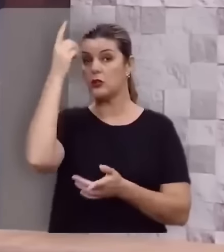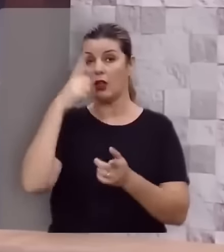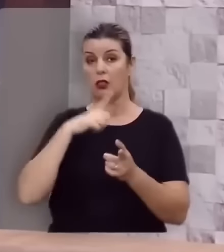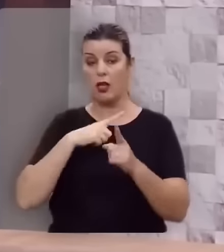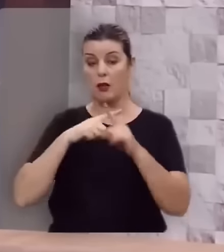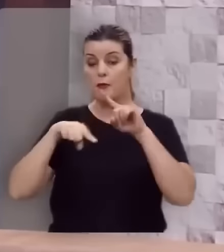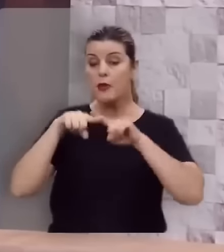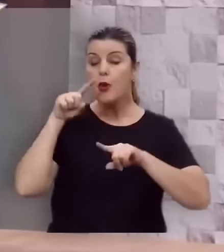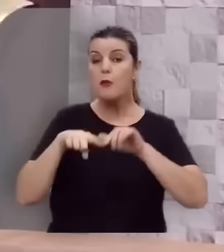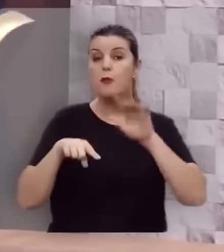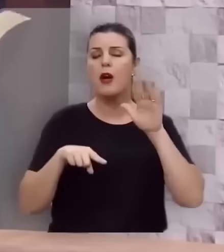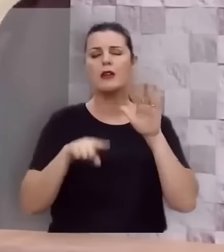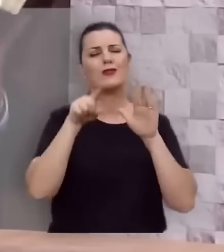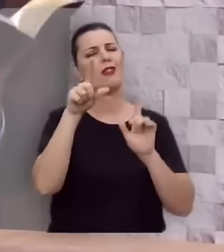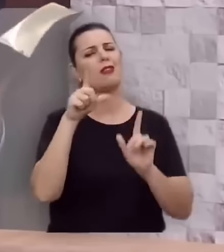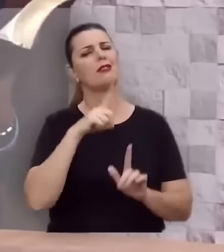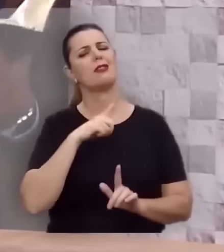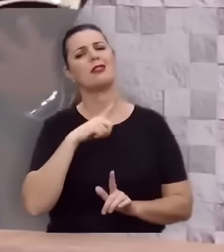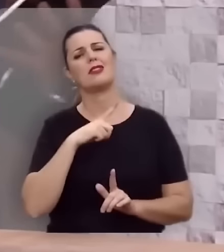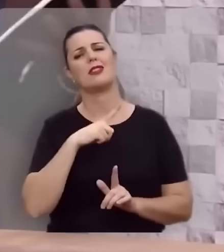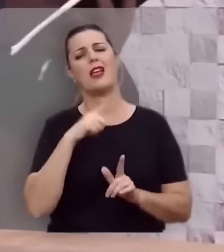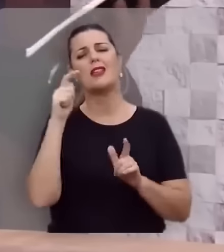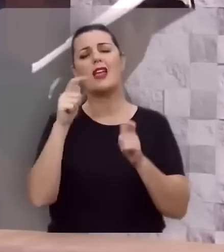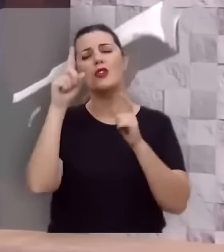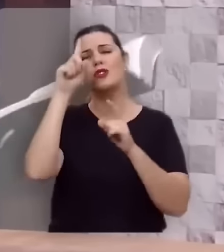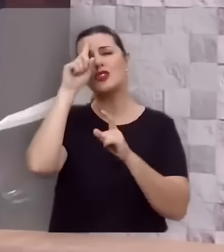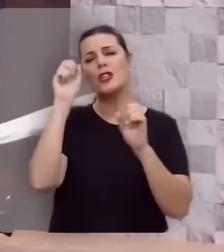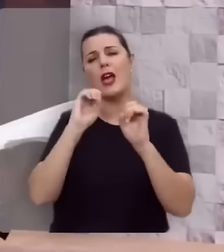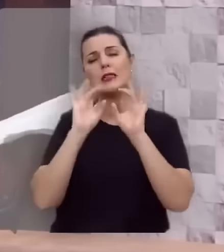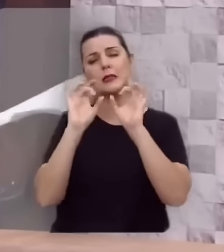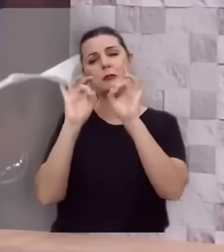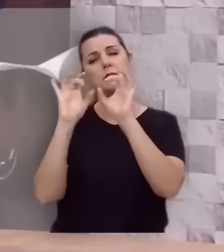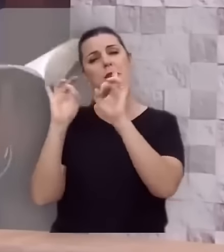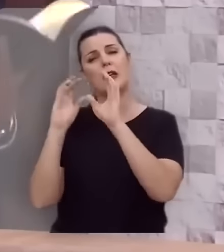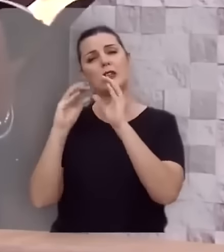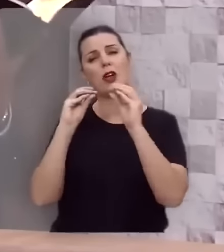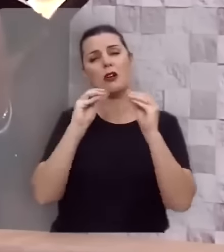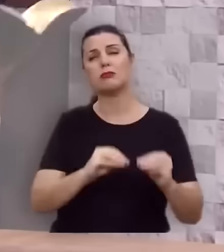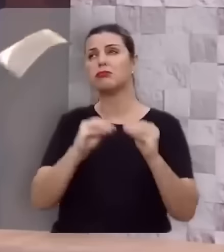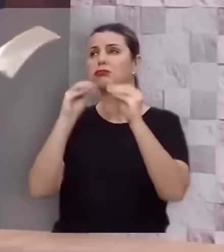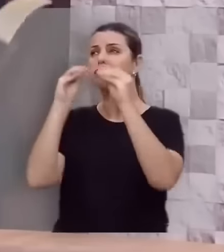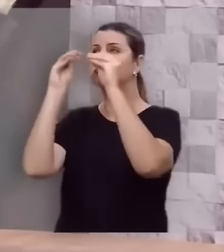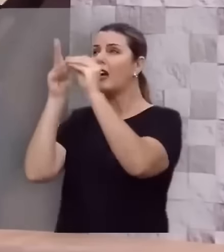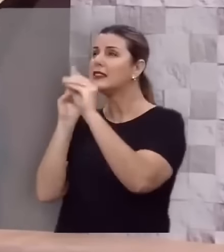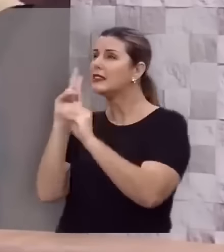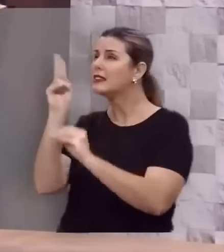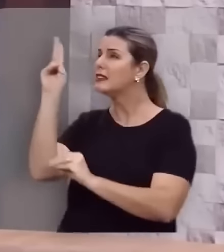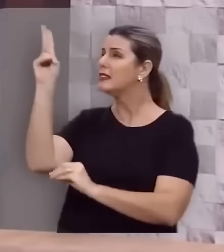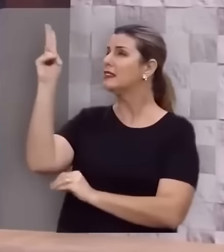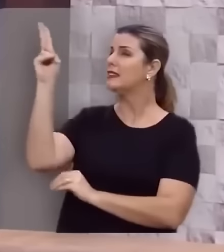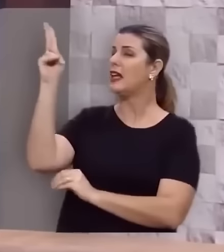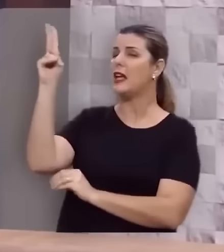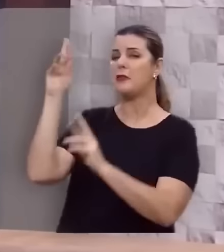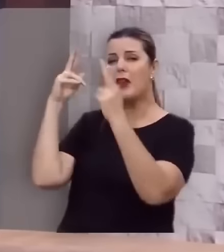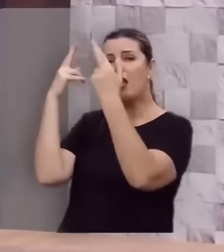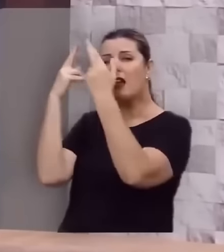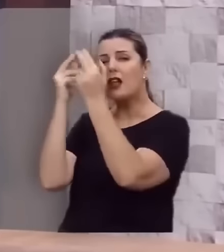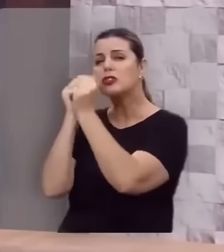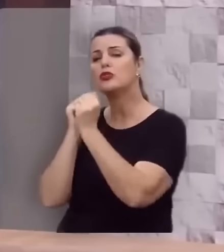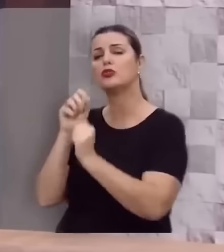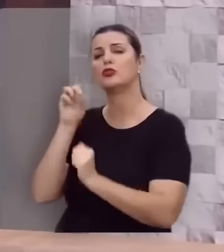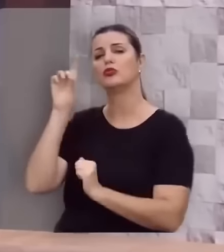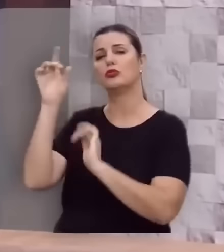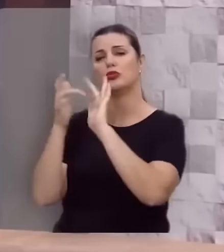com o Espírito Santo na promessa, você então, nesse glorioso dia, irá para sempre para estar com ele, para